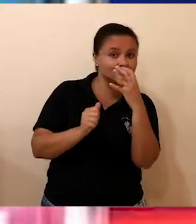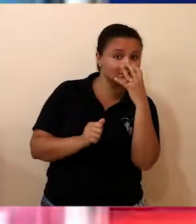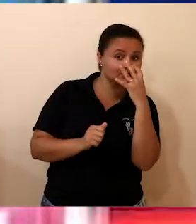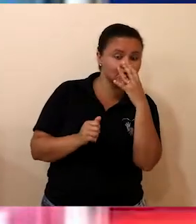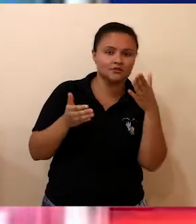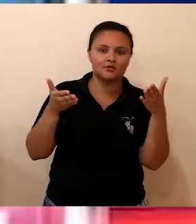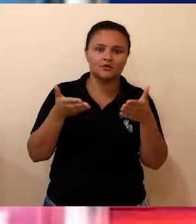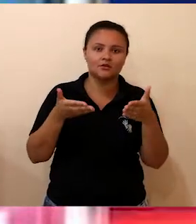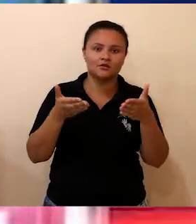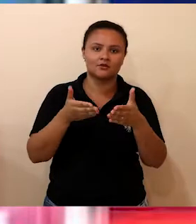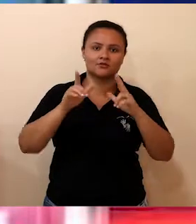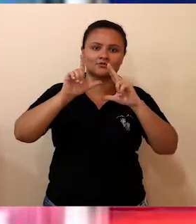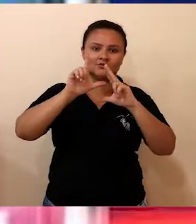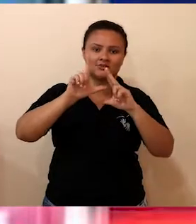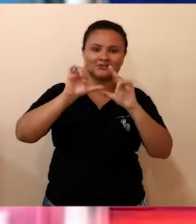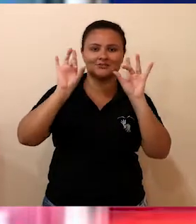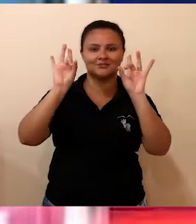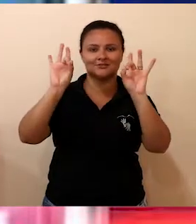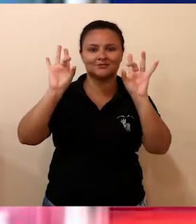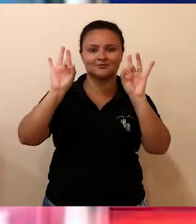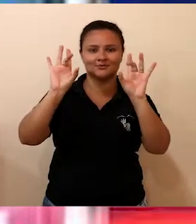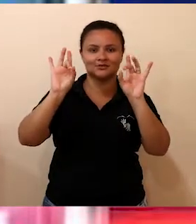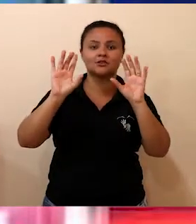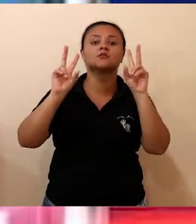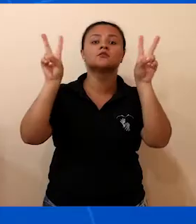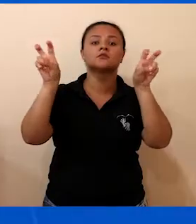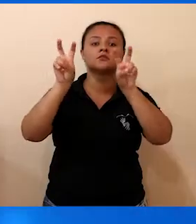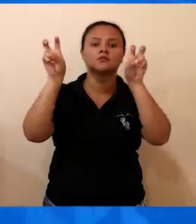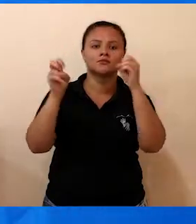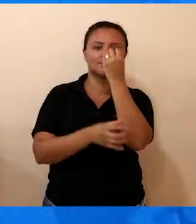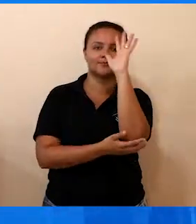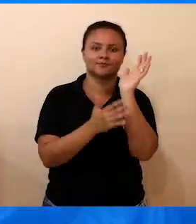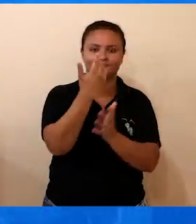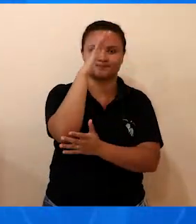Começa agora uma edição especial do NIR Notícias sobre meio ambiente.